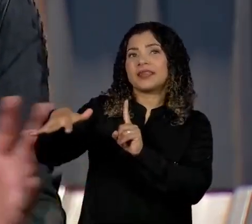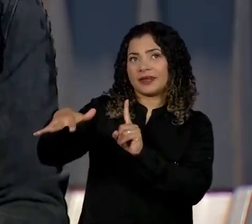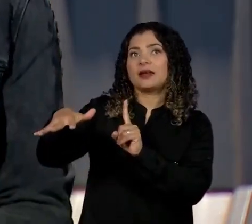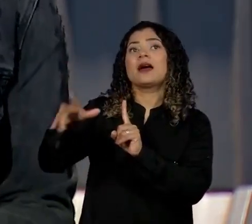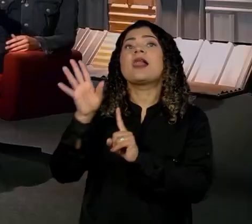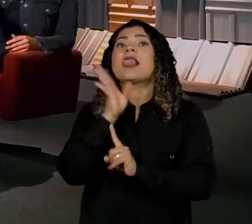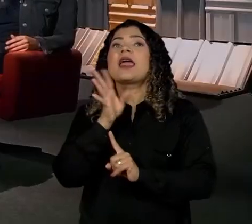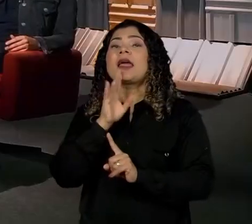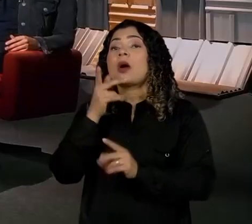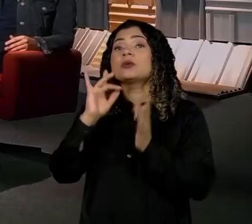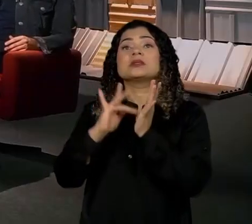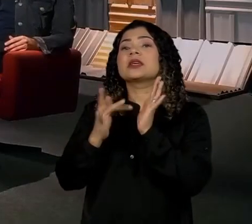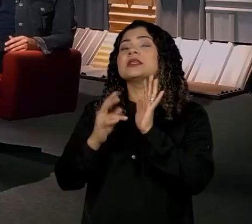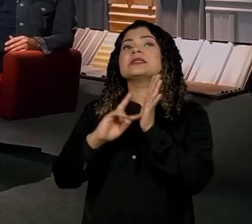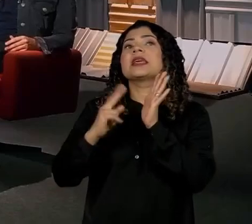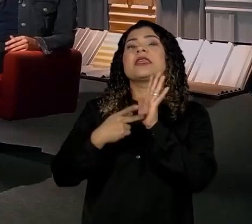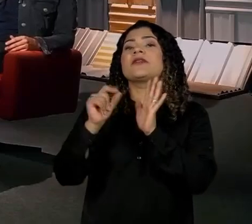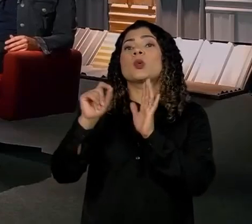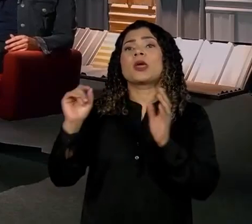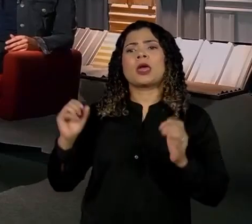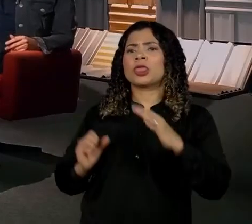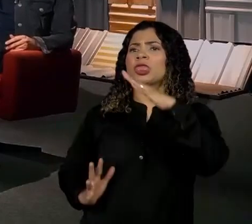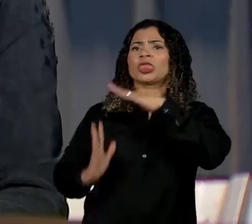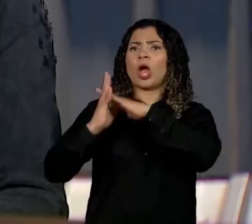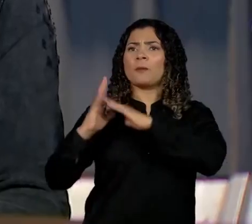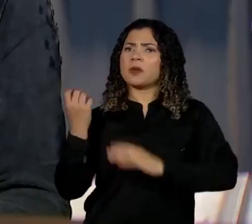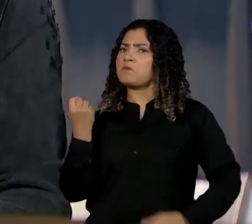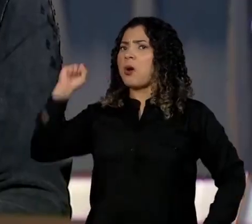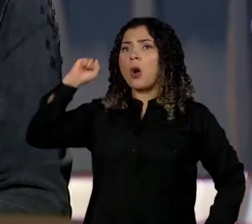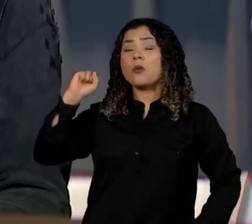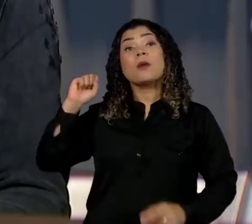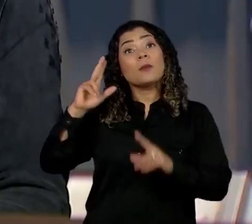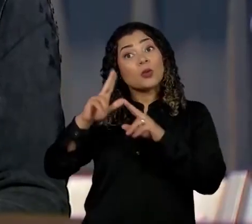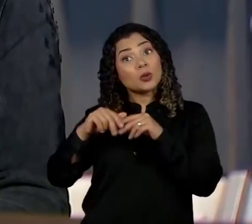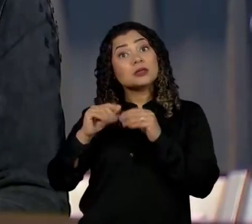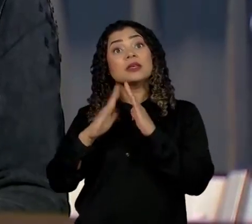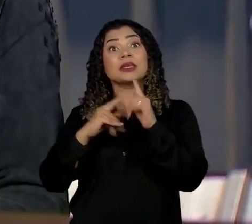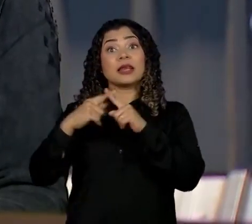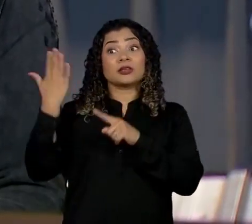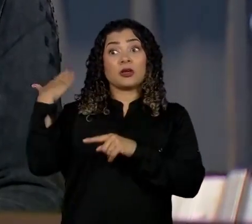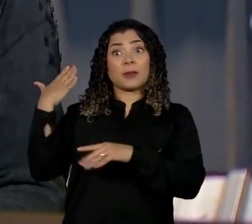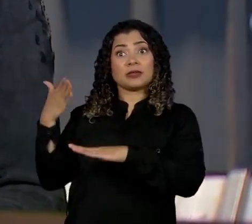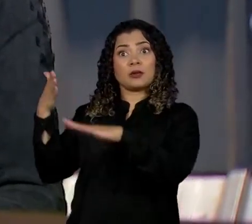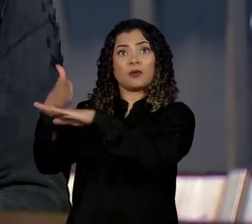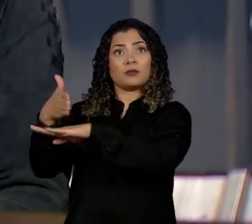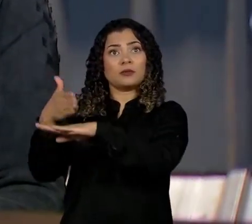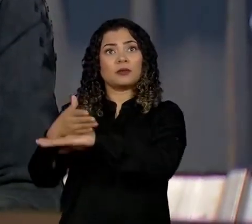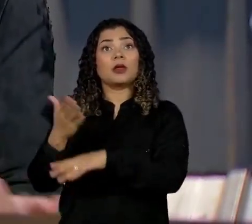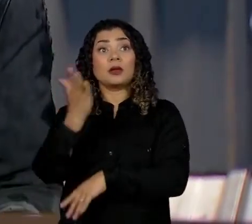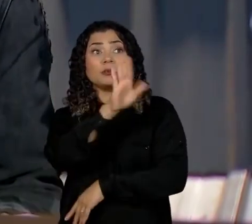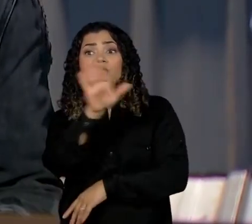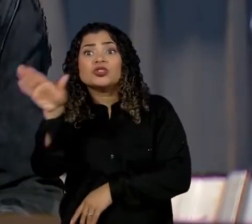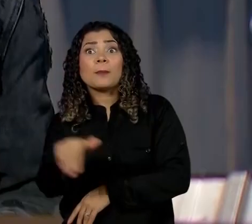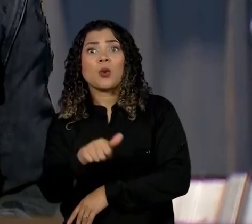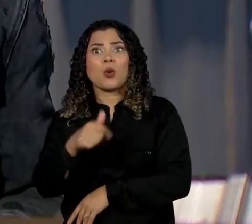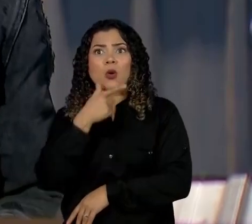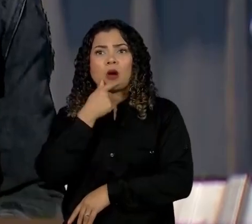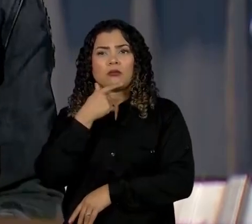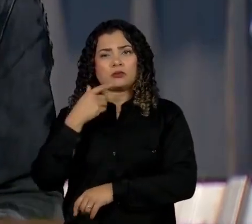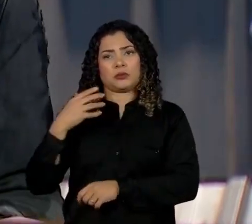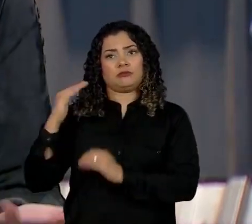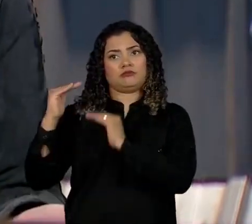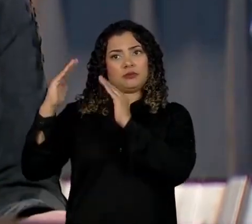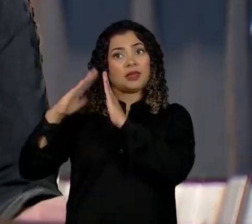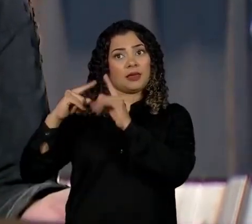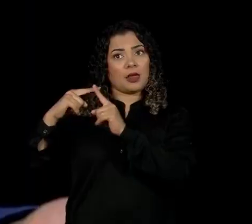legal. Quando isso chegou no Gideão da igreja lá que eu fazia parte, ele me chamou num canto. Falou, uai,